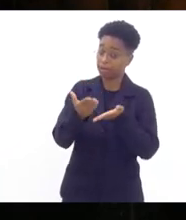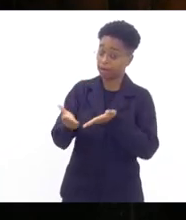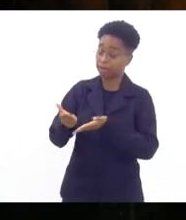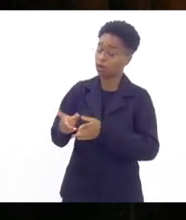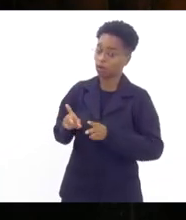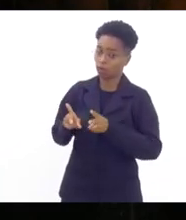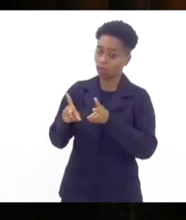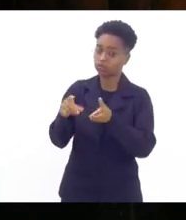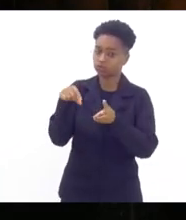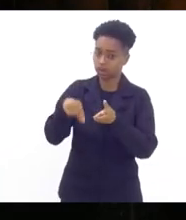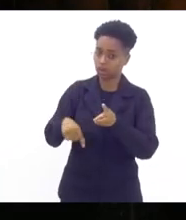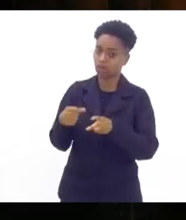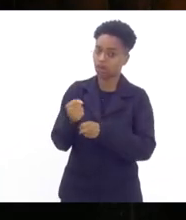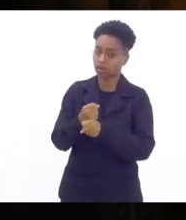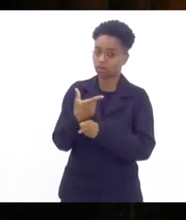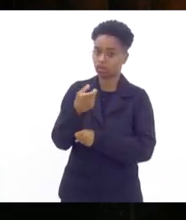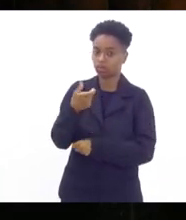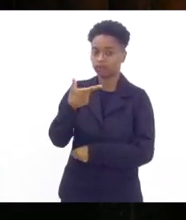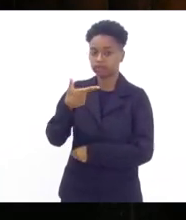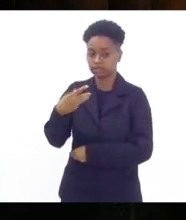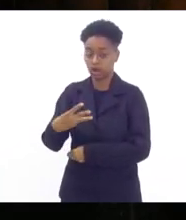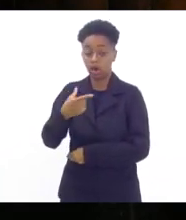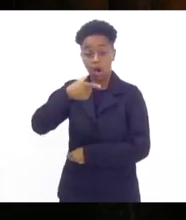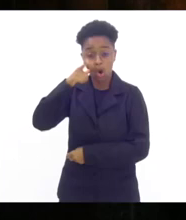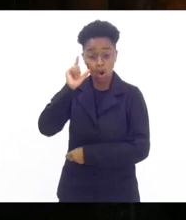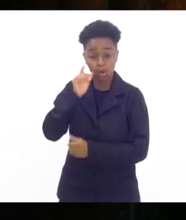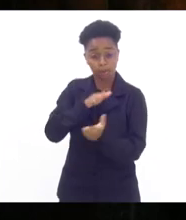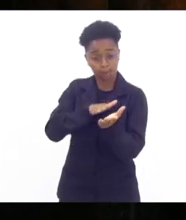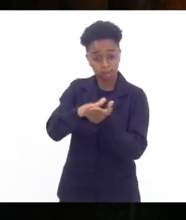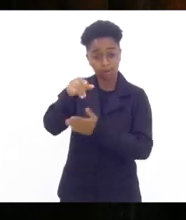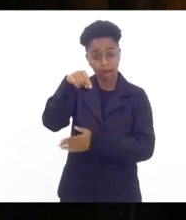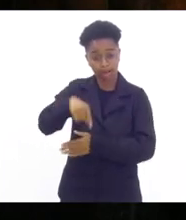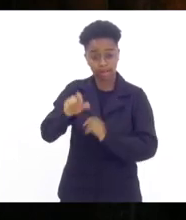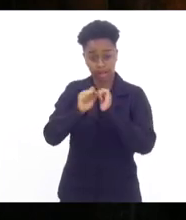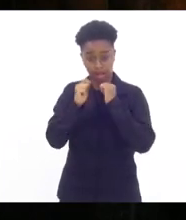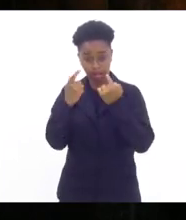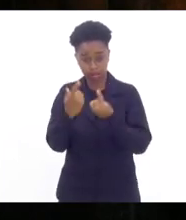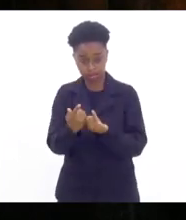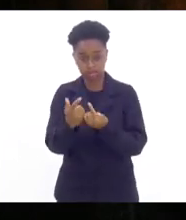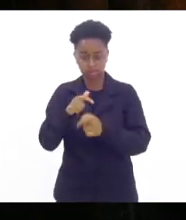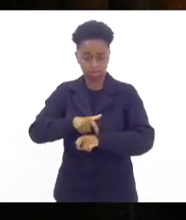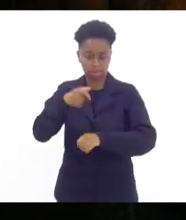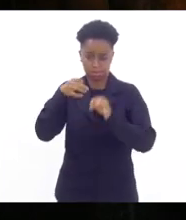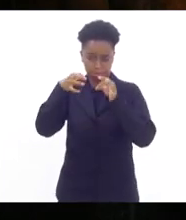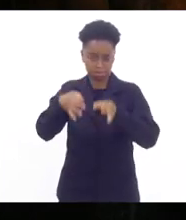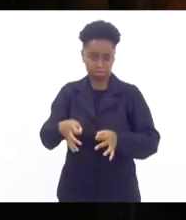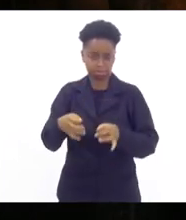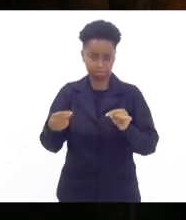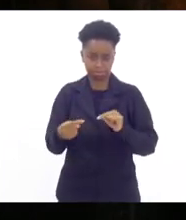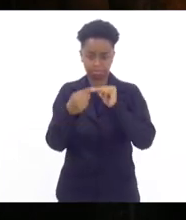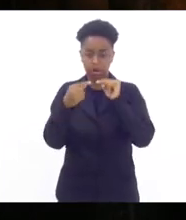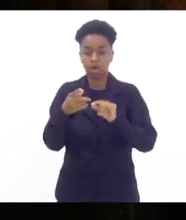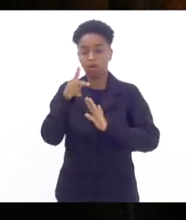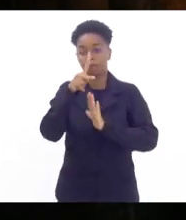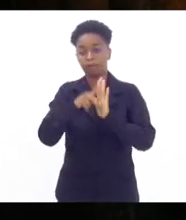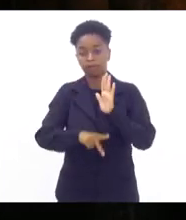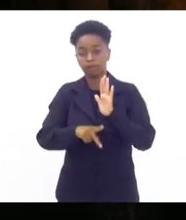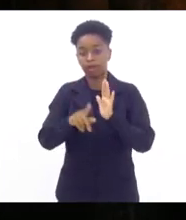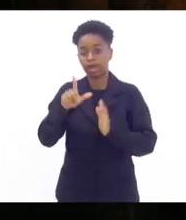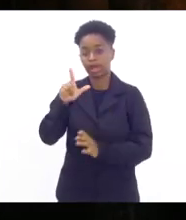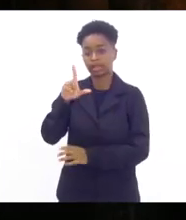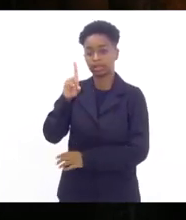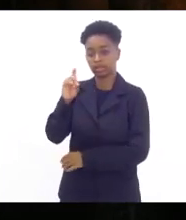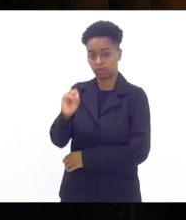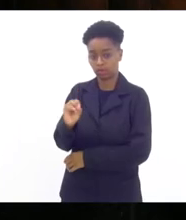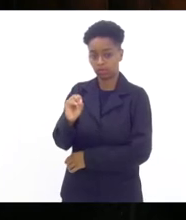ontem foi publicado aqui pela Assembleia Legislativa em tempo hábil o projeto da LDO